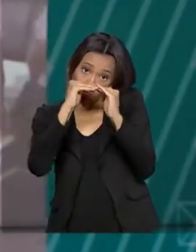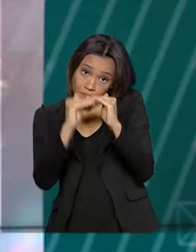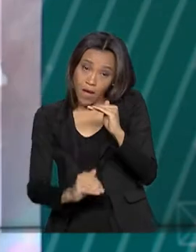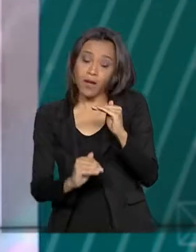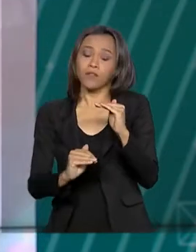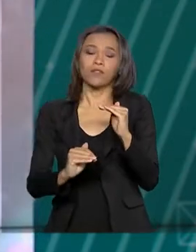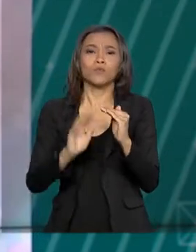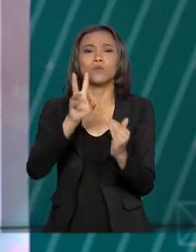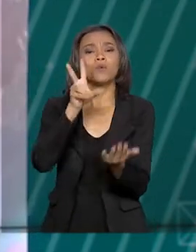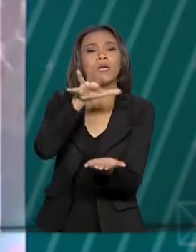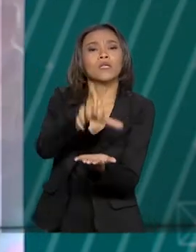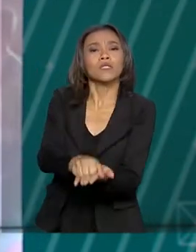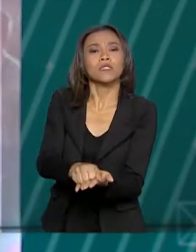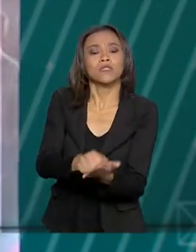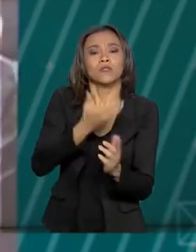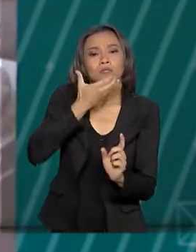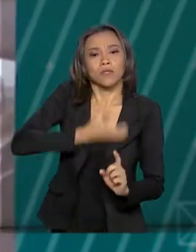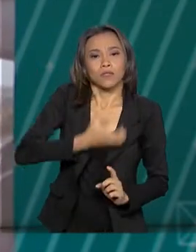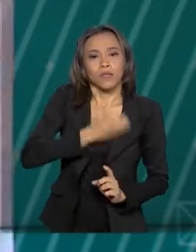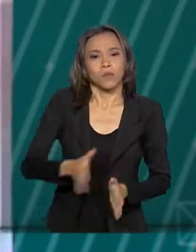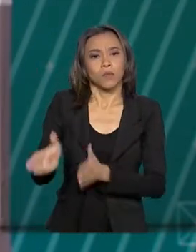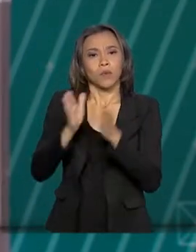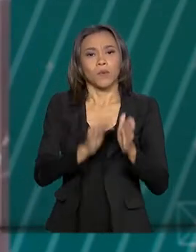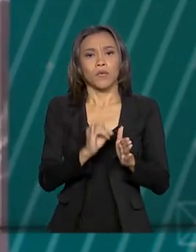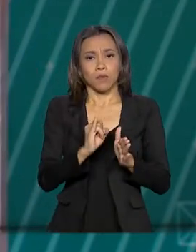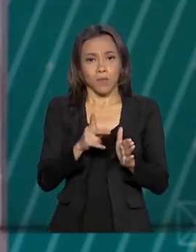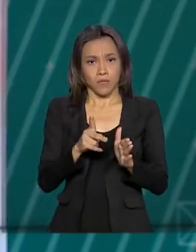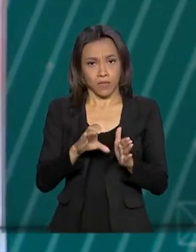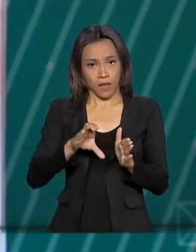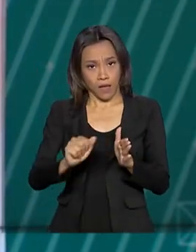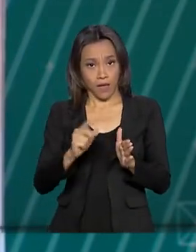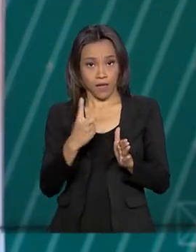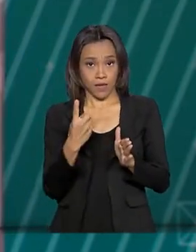registrada em dezembro. O IPCA 15 é uma prévia da inflação oficial do país.